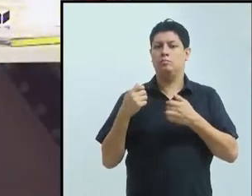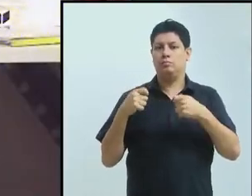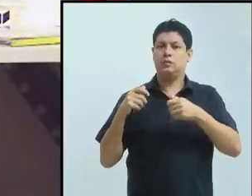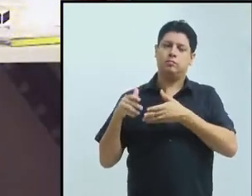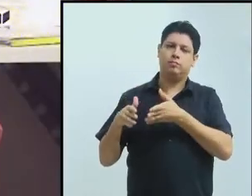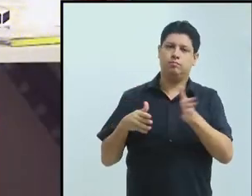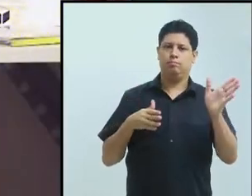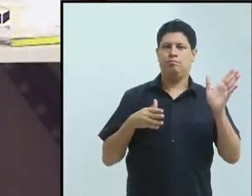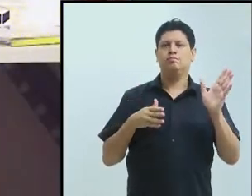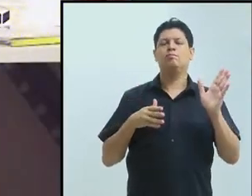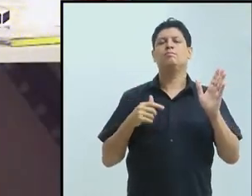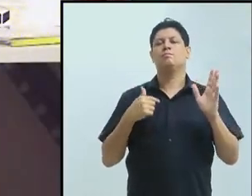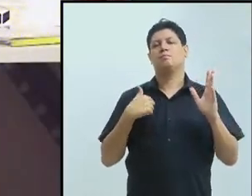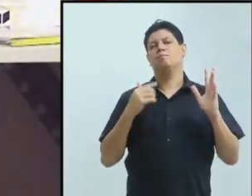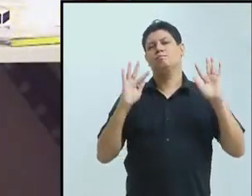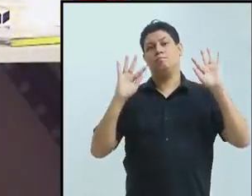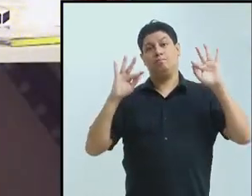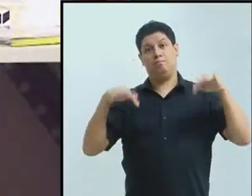ou menos isso que eu queria dizer.